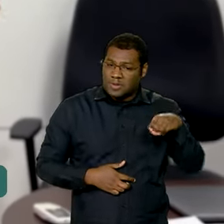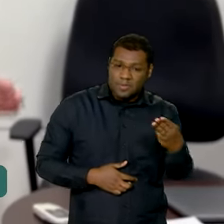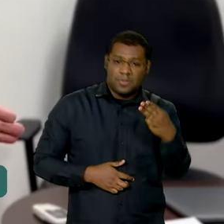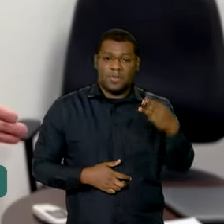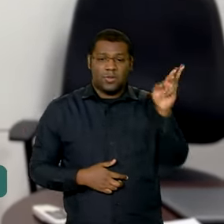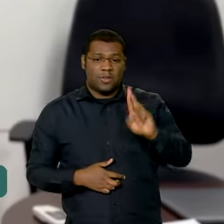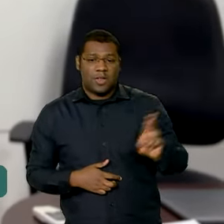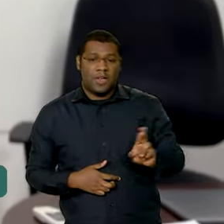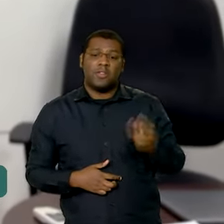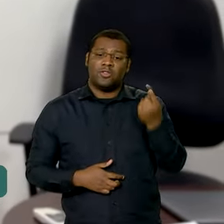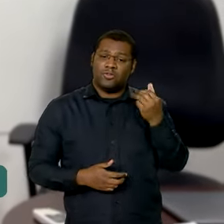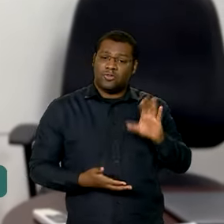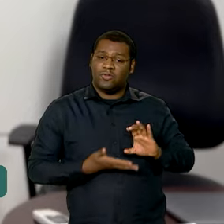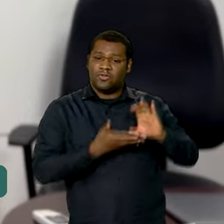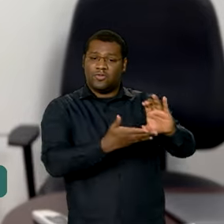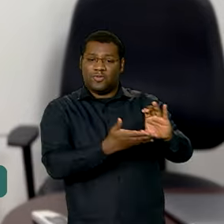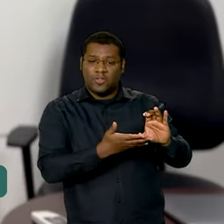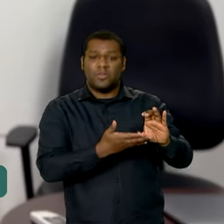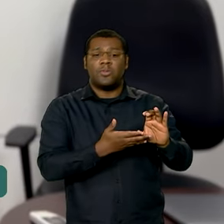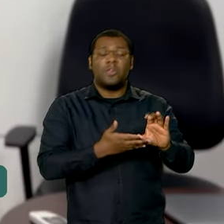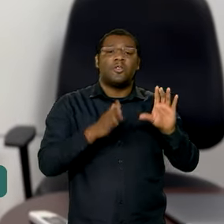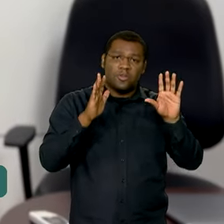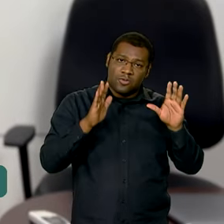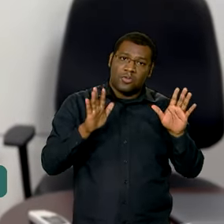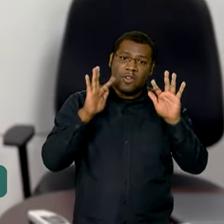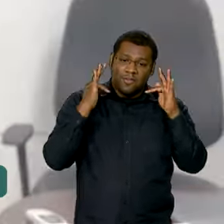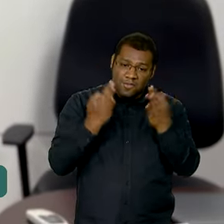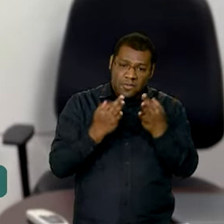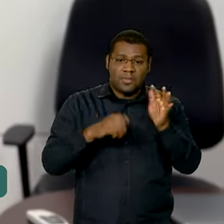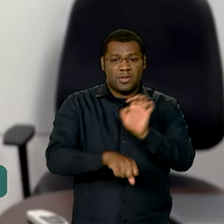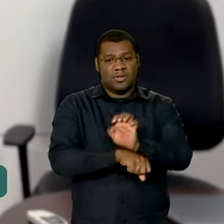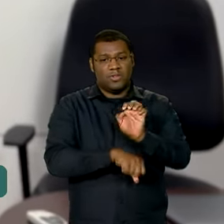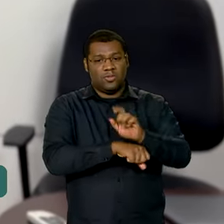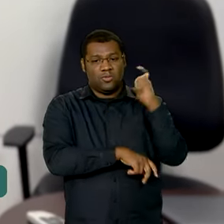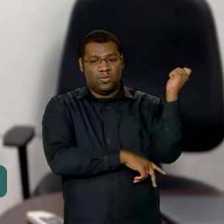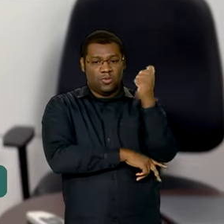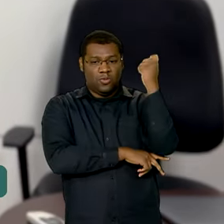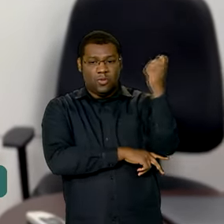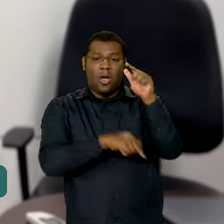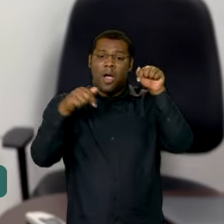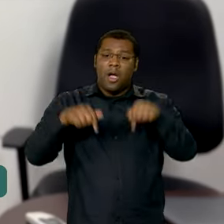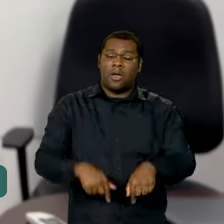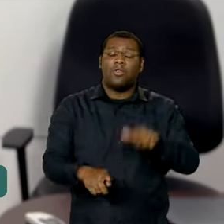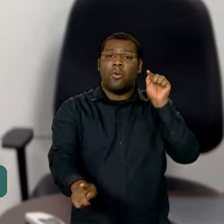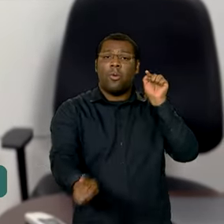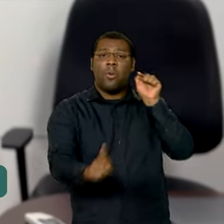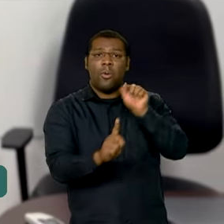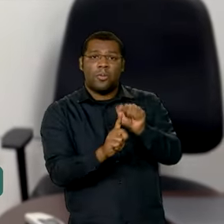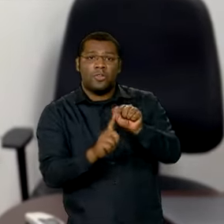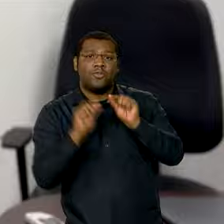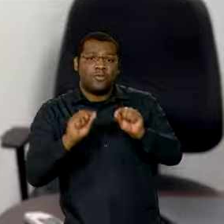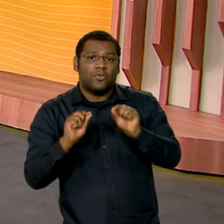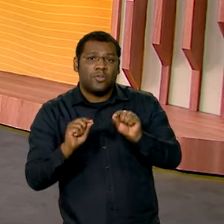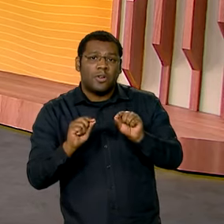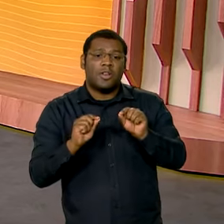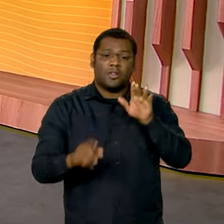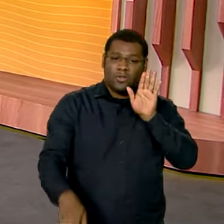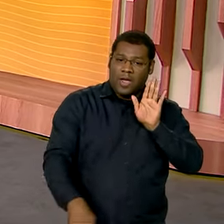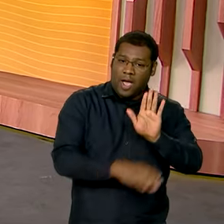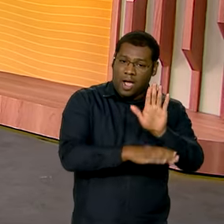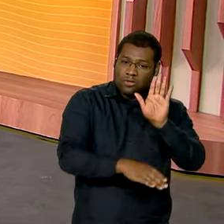reais que chegam para as famílias naquele estado. Aqui, o objetivo é atender a quem mais precisa.